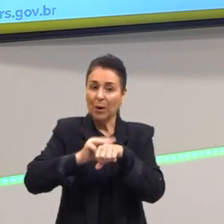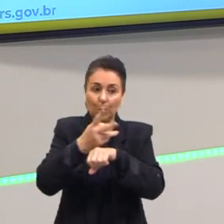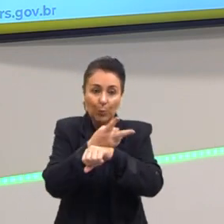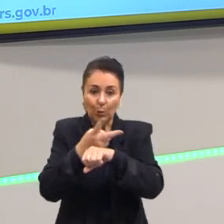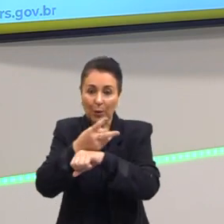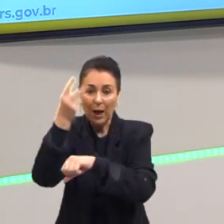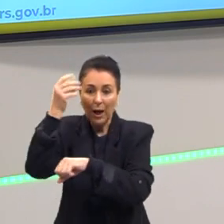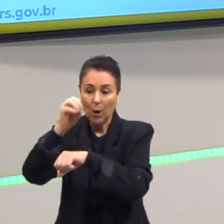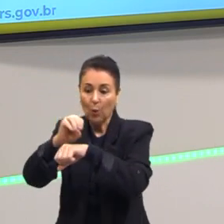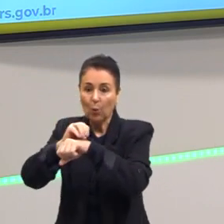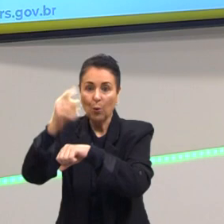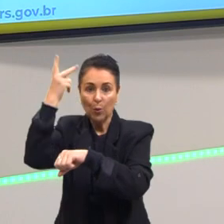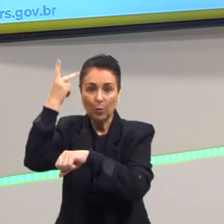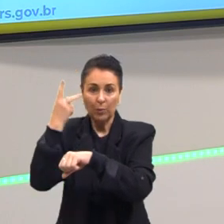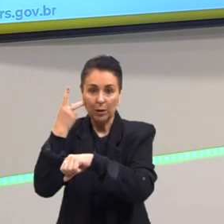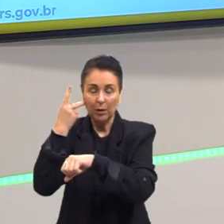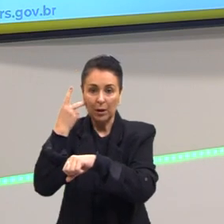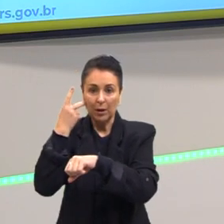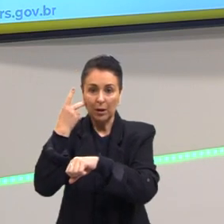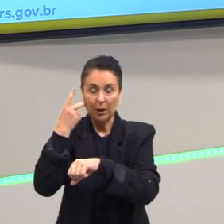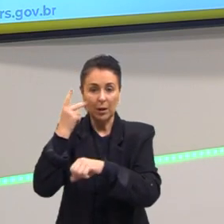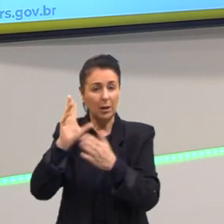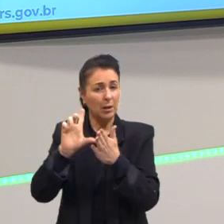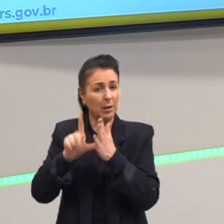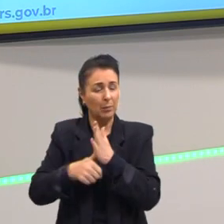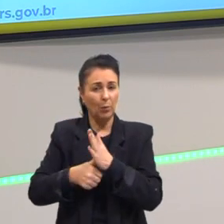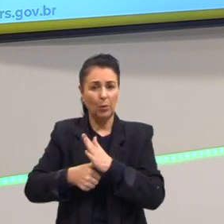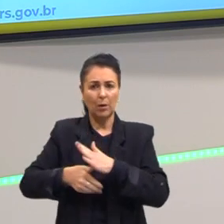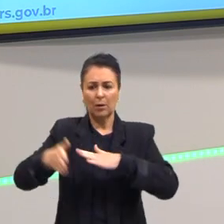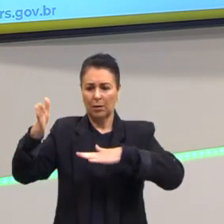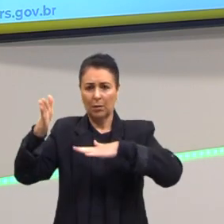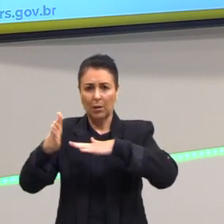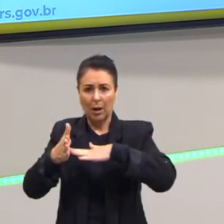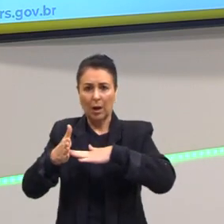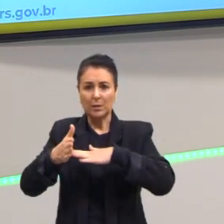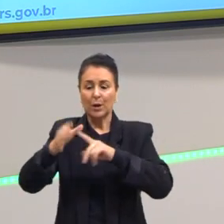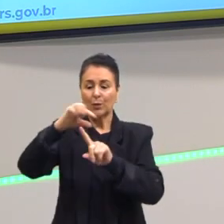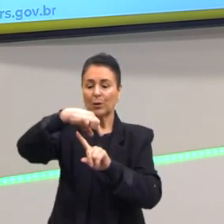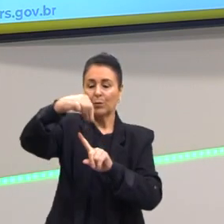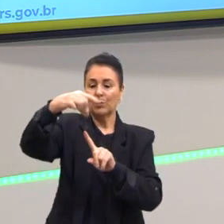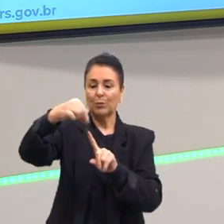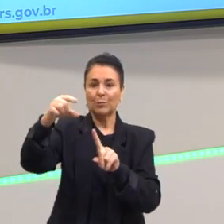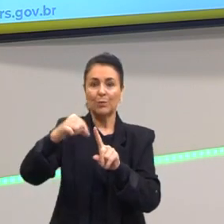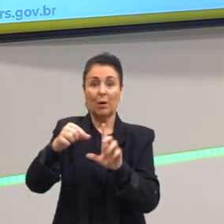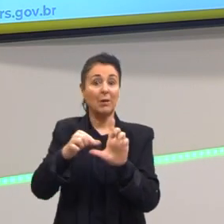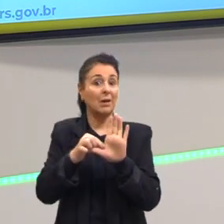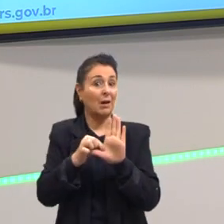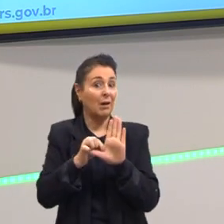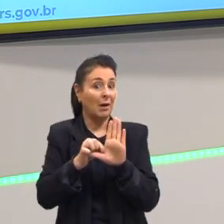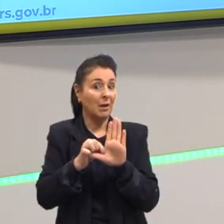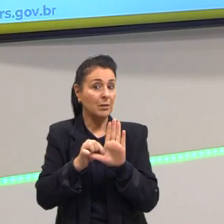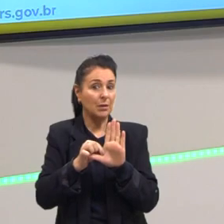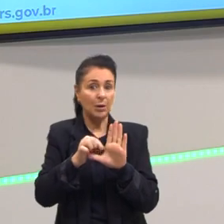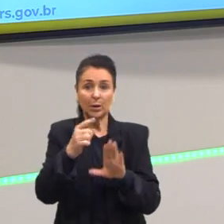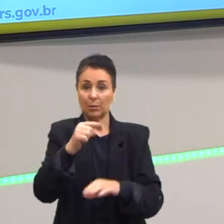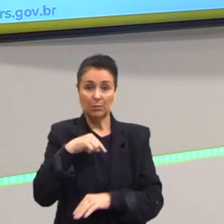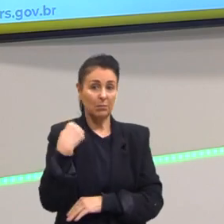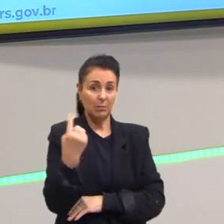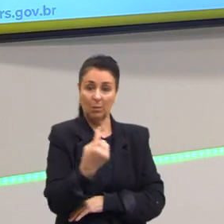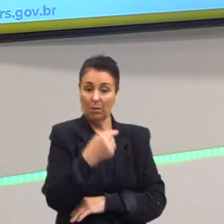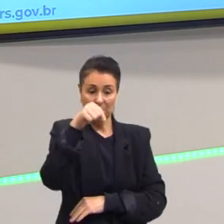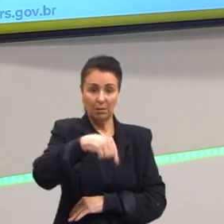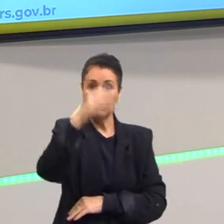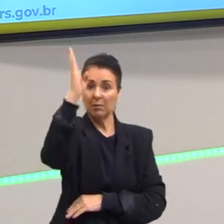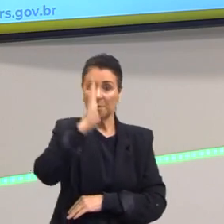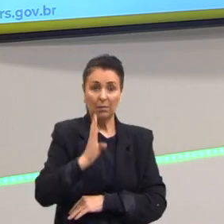agora, na contemporaneidade, a soja e as carnes, nós continuamos abastecendo a Europa,